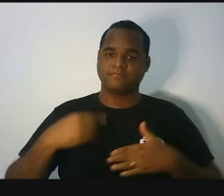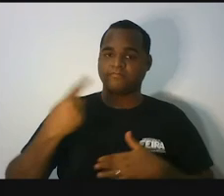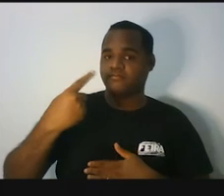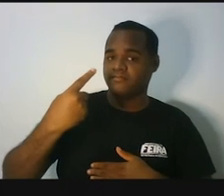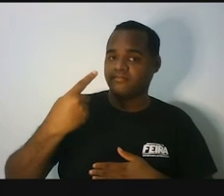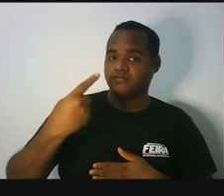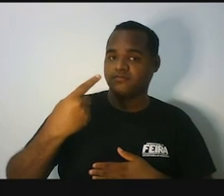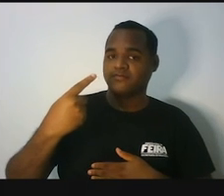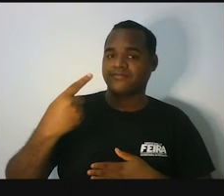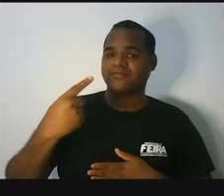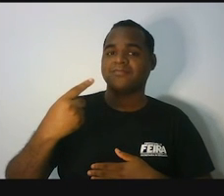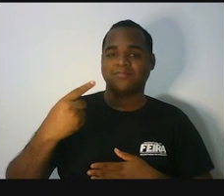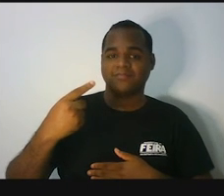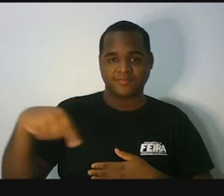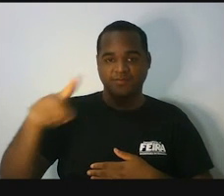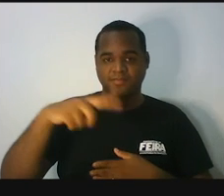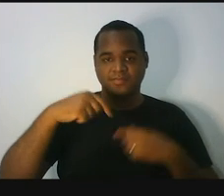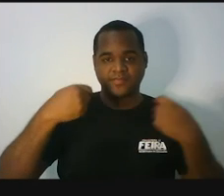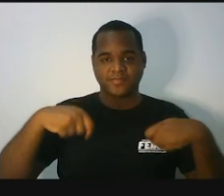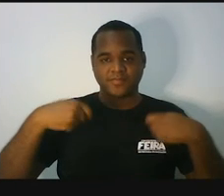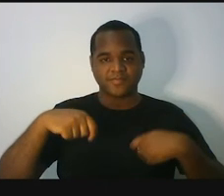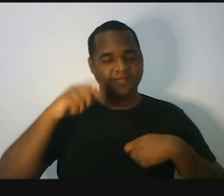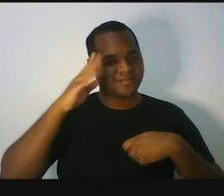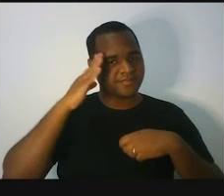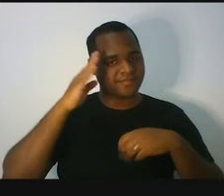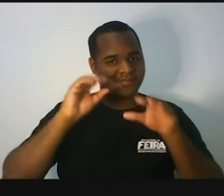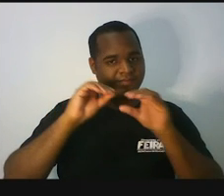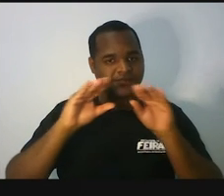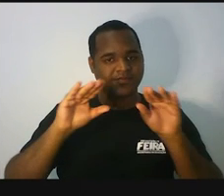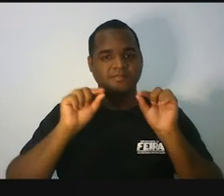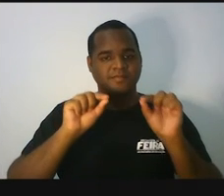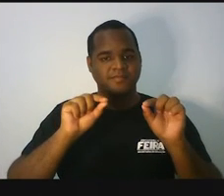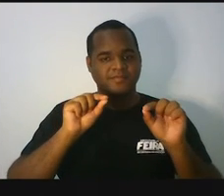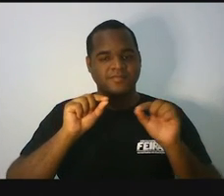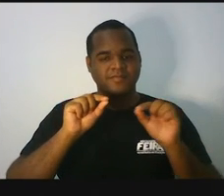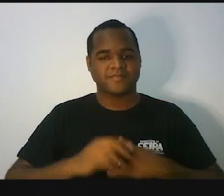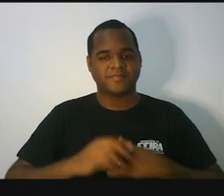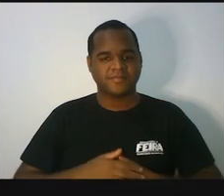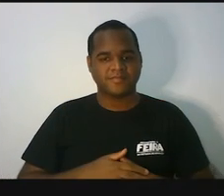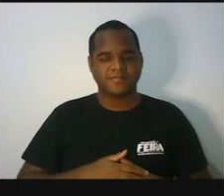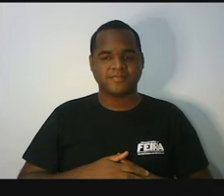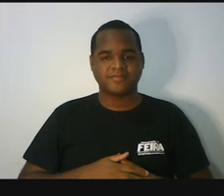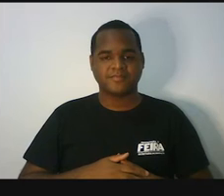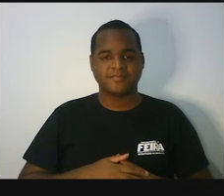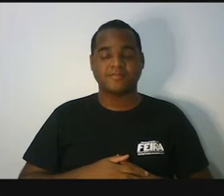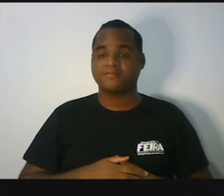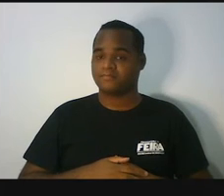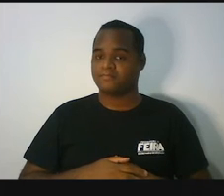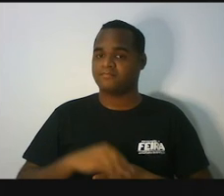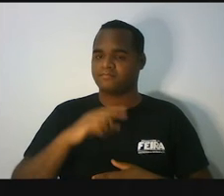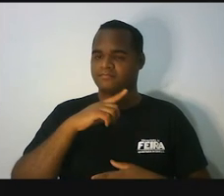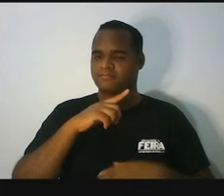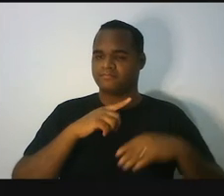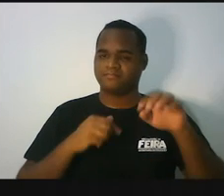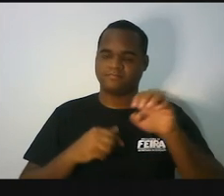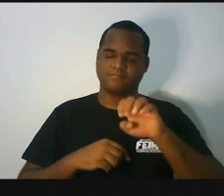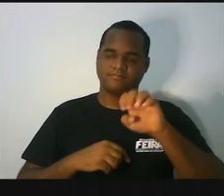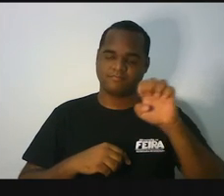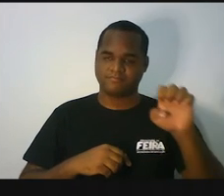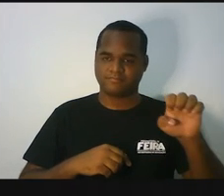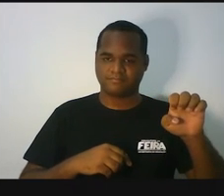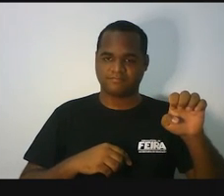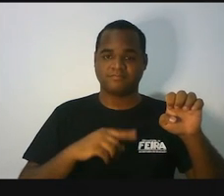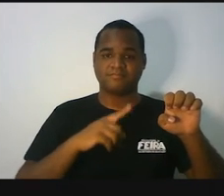a gente precisa entender o seguinte olha só o que está do lado esquerdo o lado